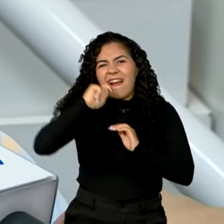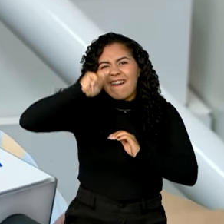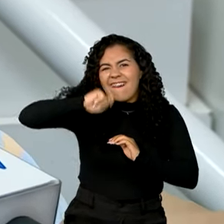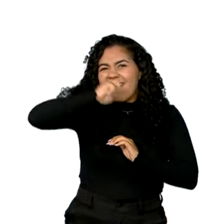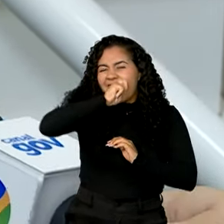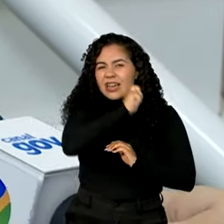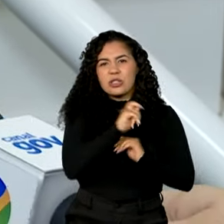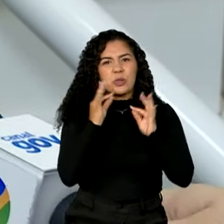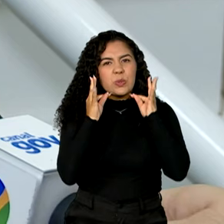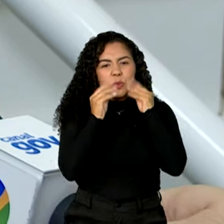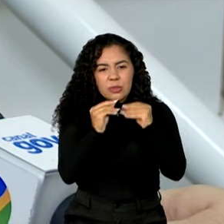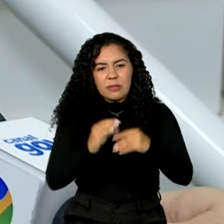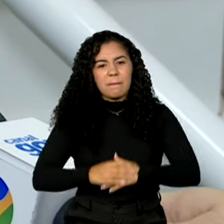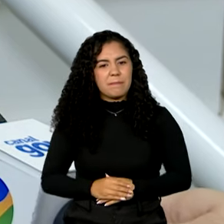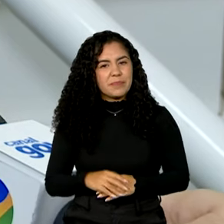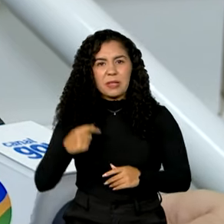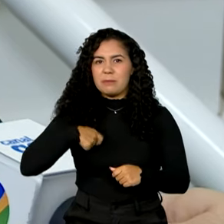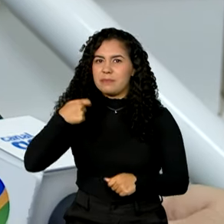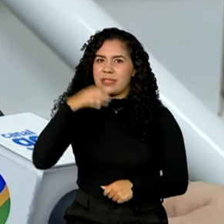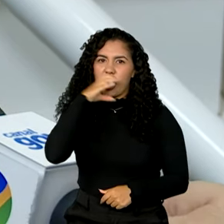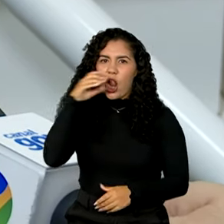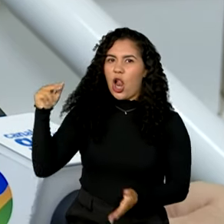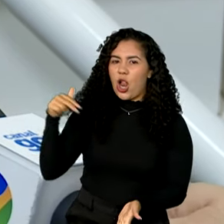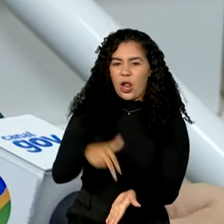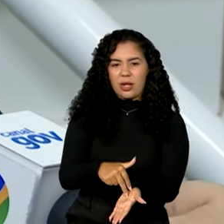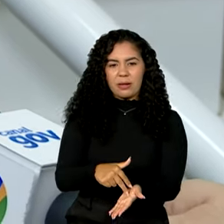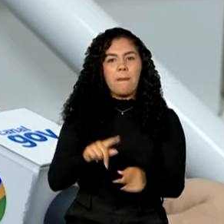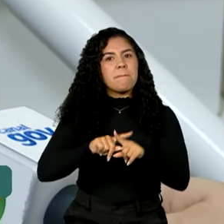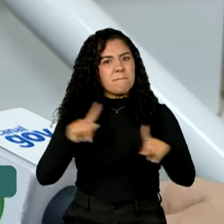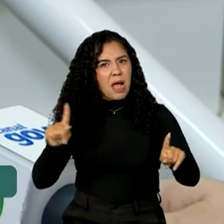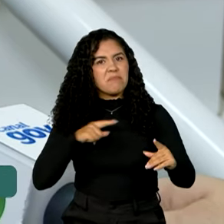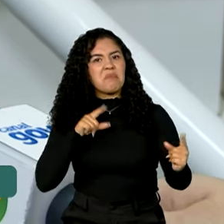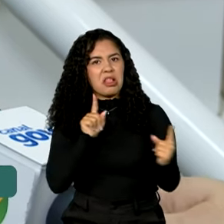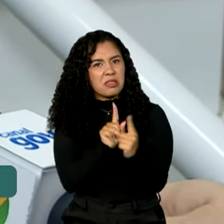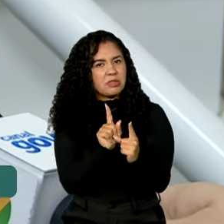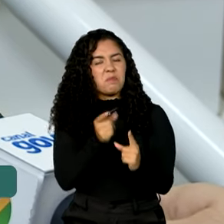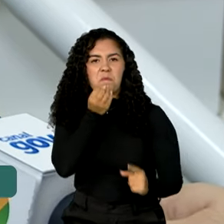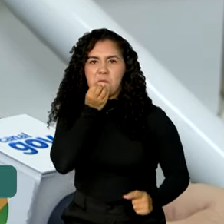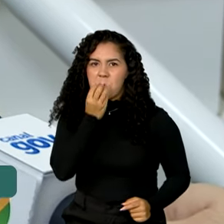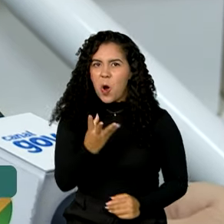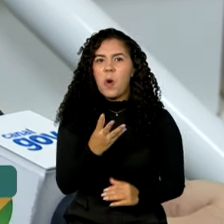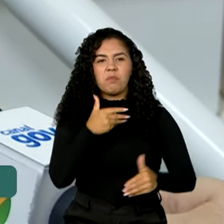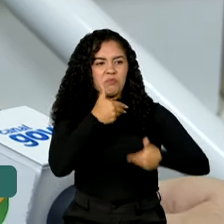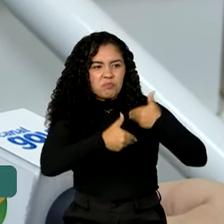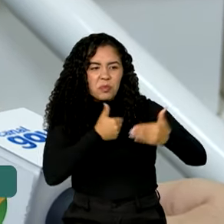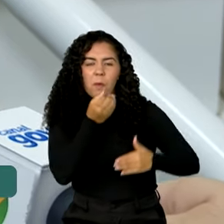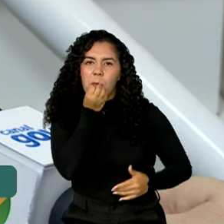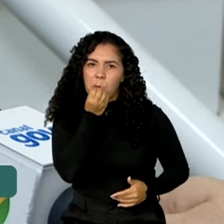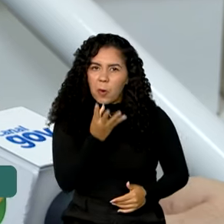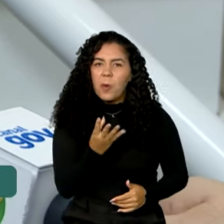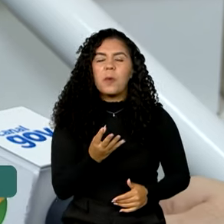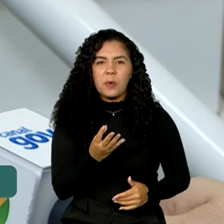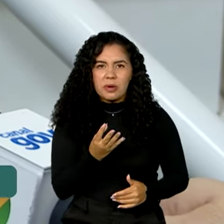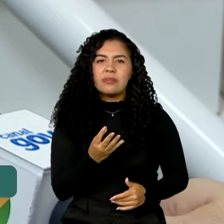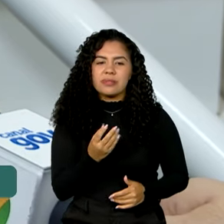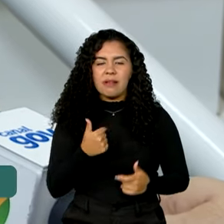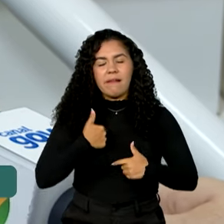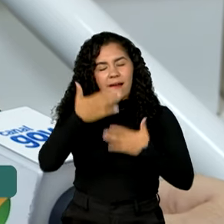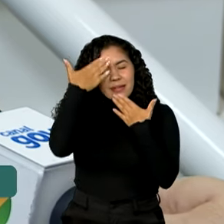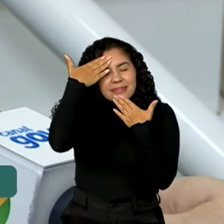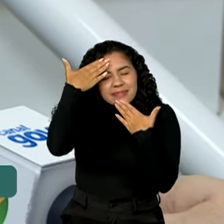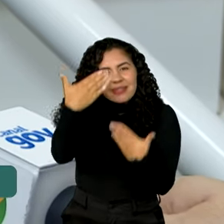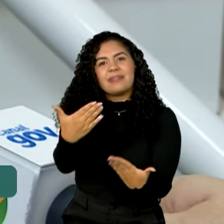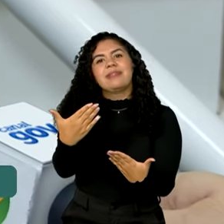Não tem jeito. O tio que vinha correndo para o posto. Mas fui bem atendido, me atendeu muito bem. Agradeço